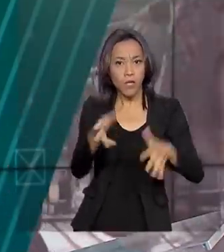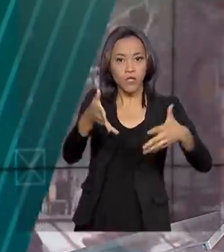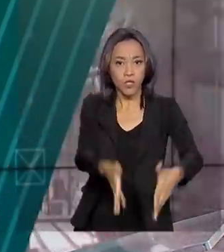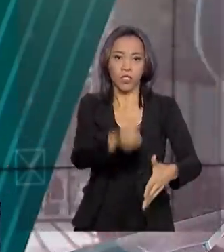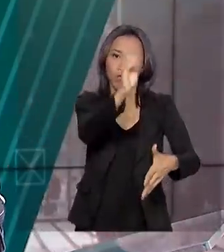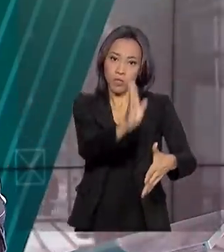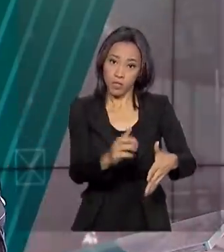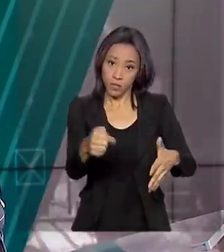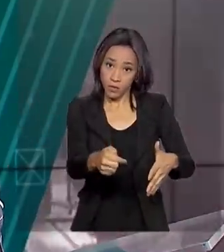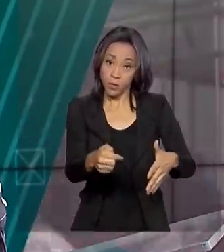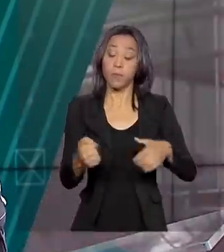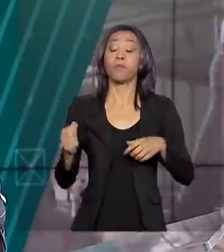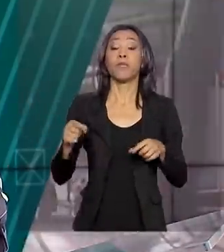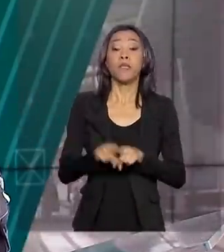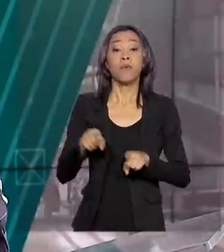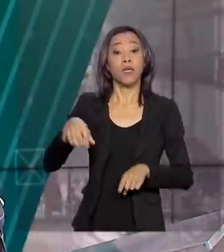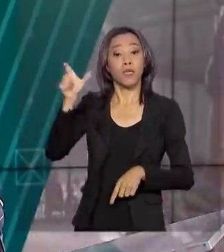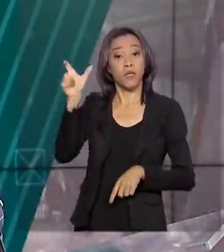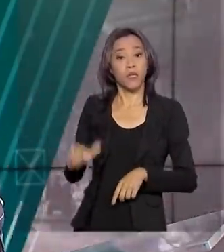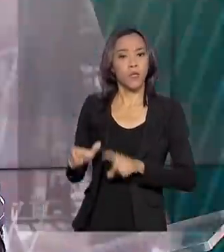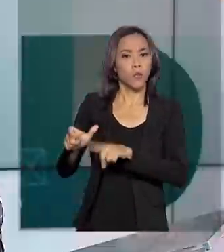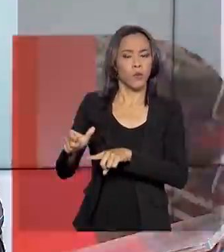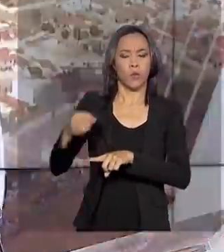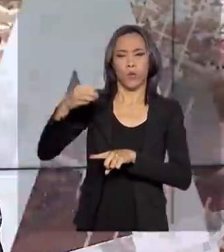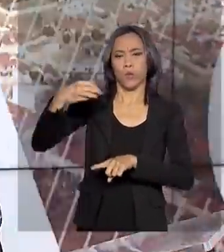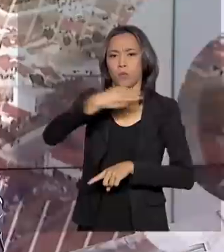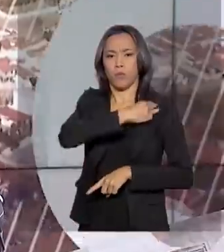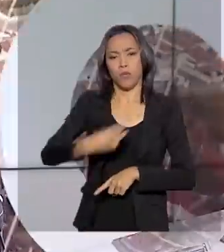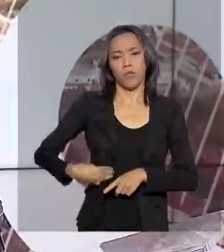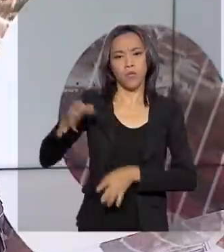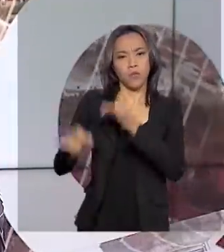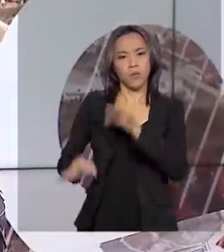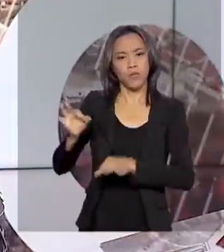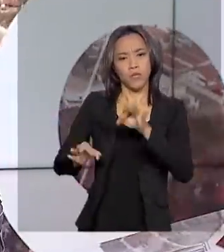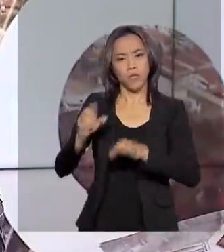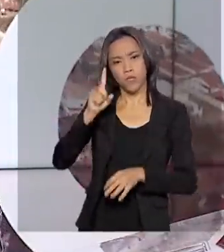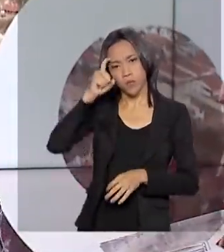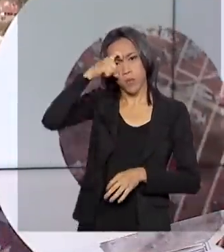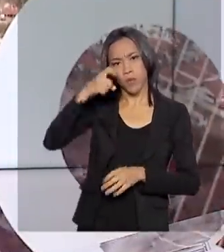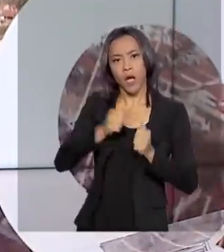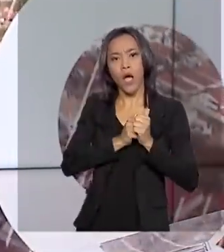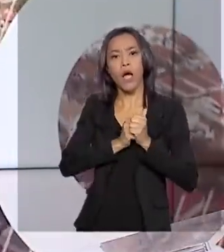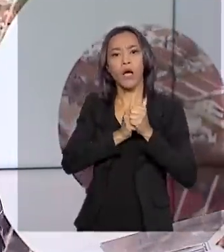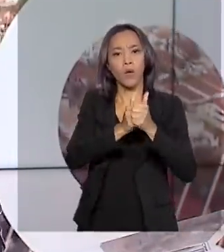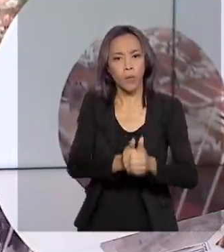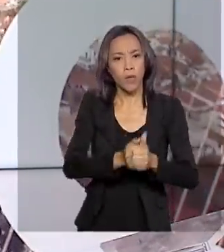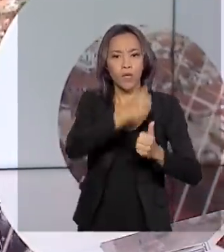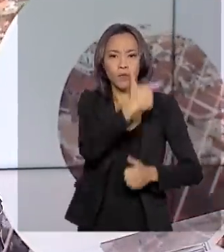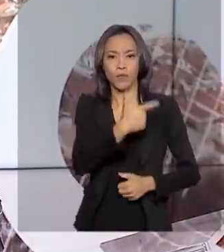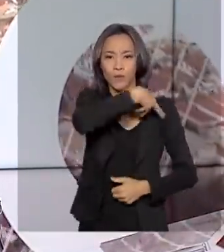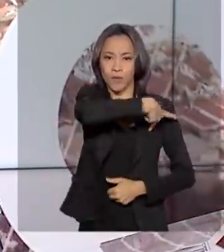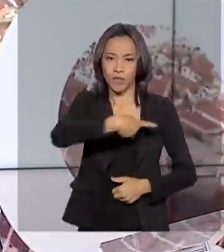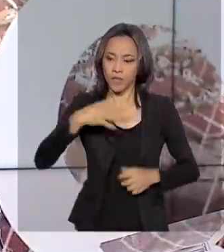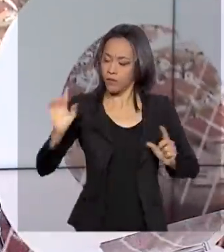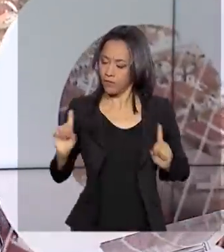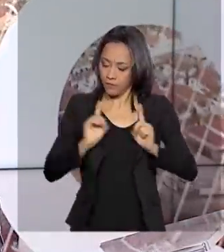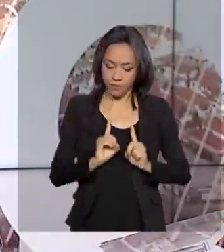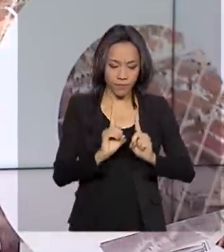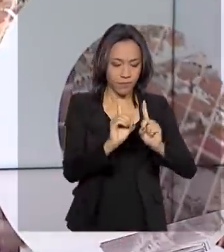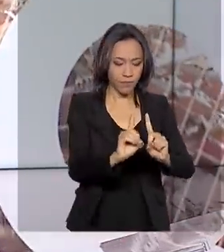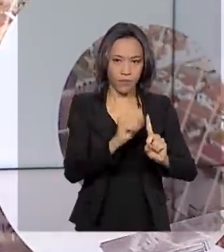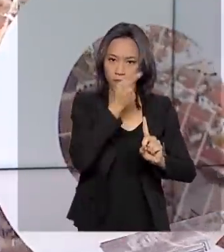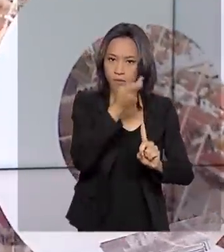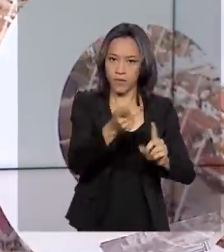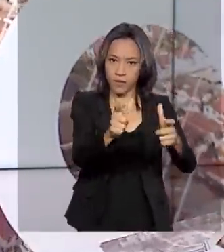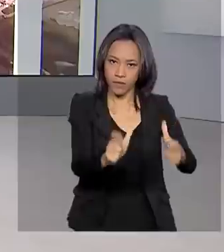Brasil. O ministro da Justiça e Segurança Pública, Sérgio Moro, acompanha o vice-presidente nessa visita às instalações da